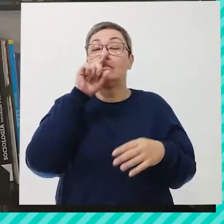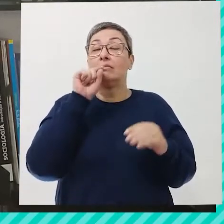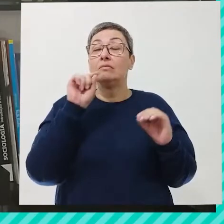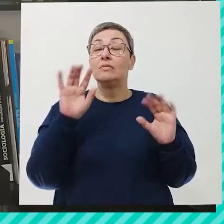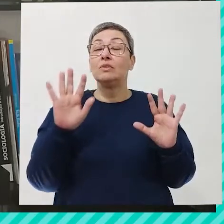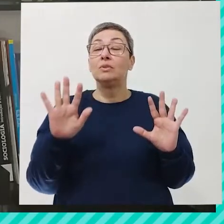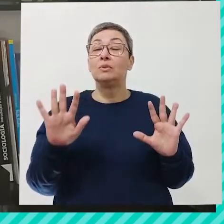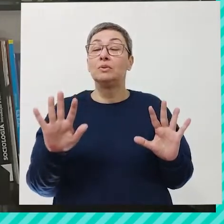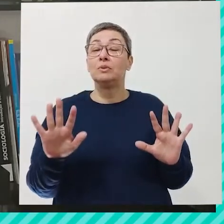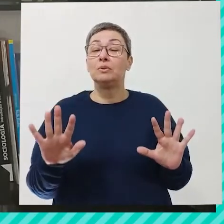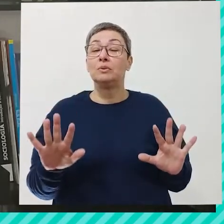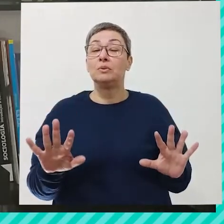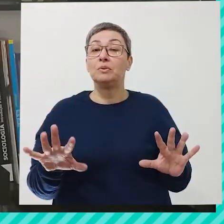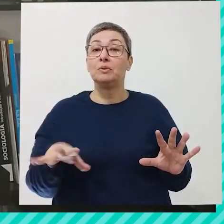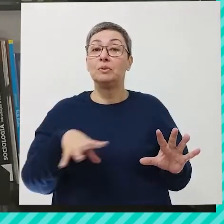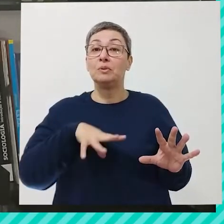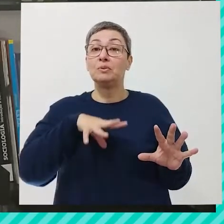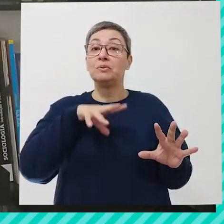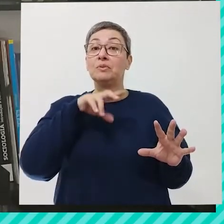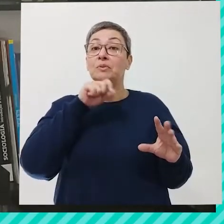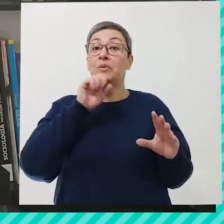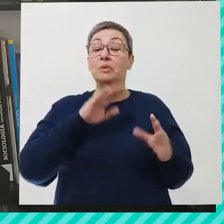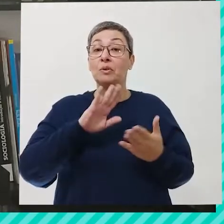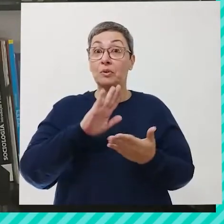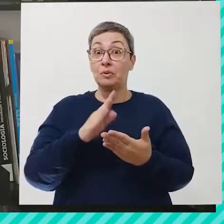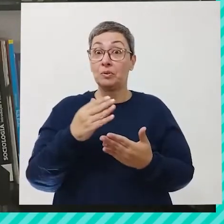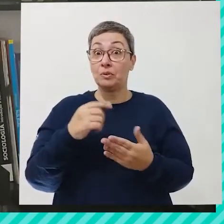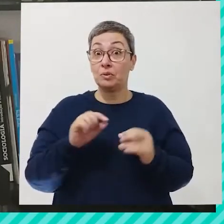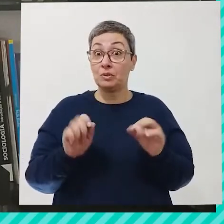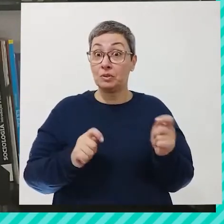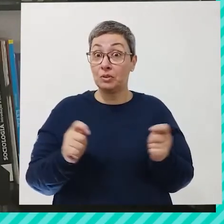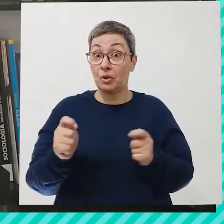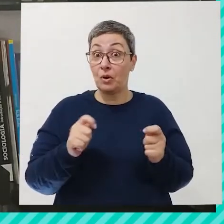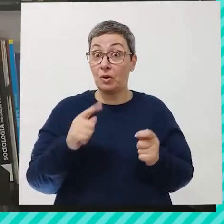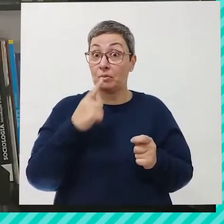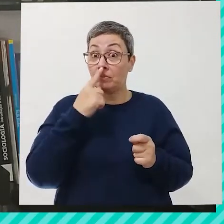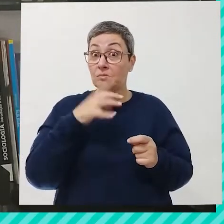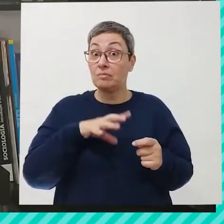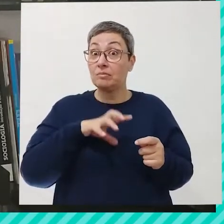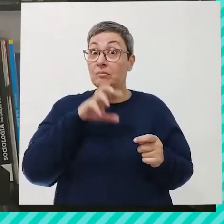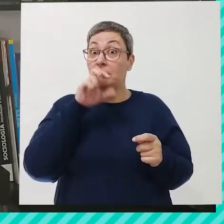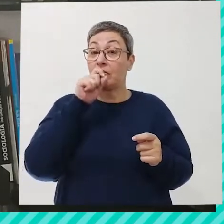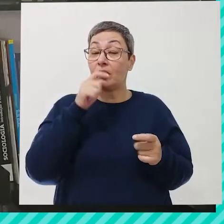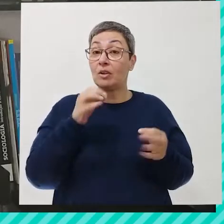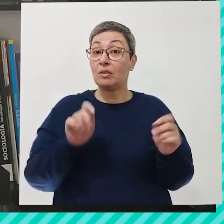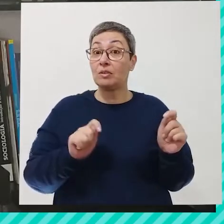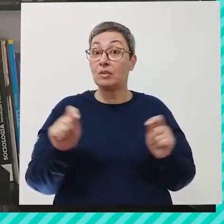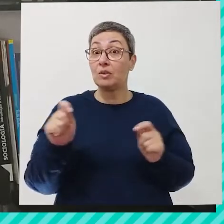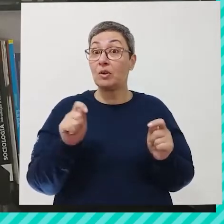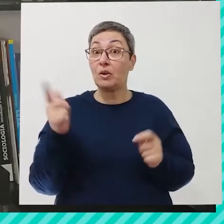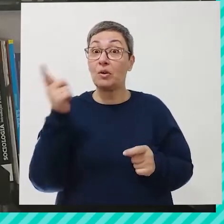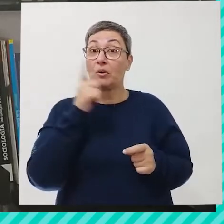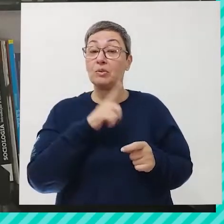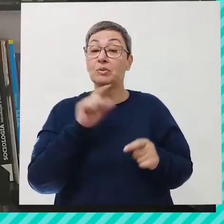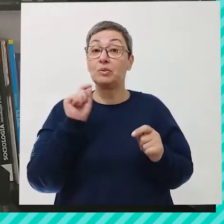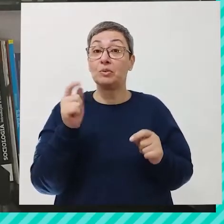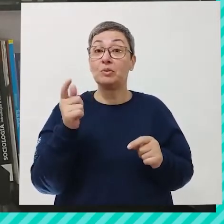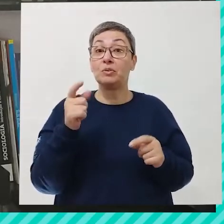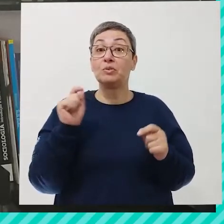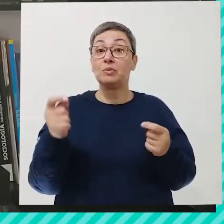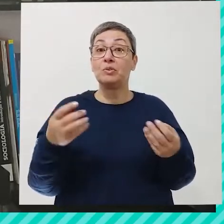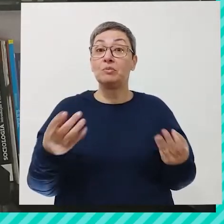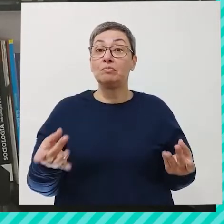o controle da respiração. Porque acredita-se que é por meio do controle respiratório que as pessoas conseguem atingir